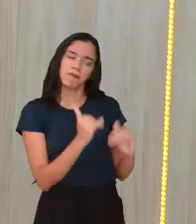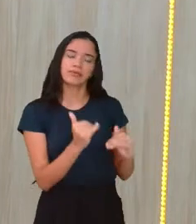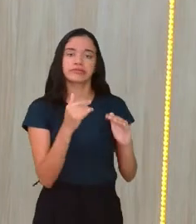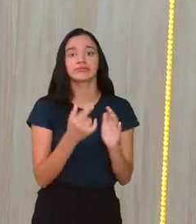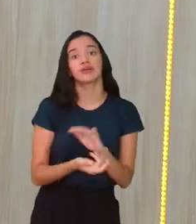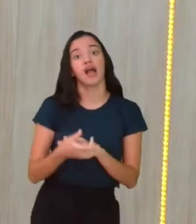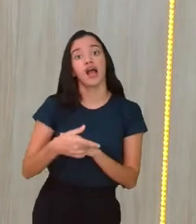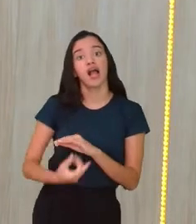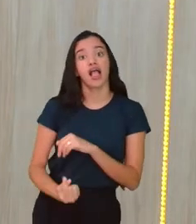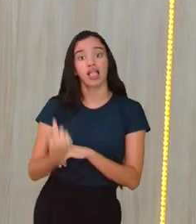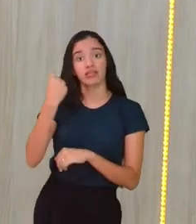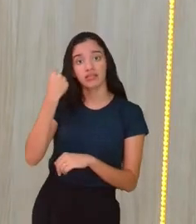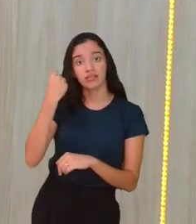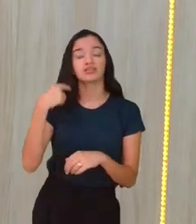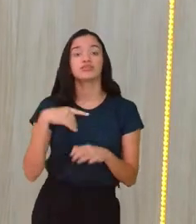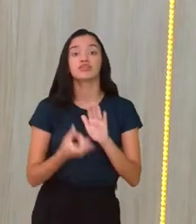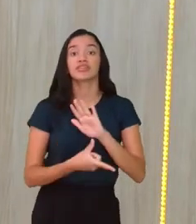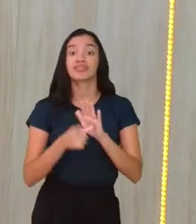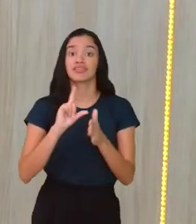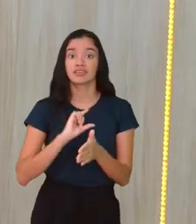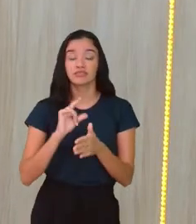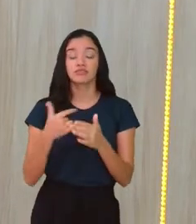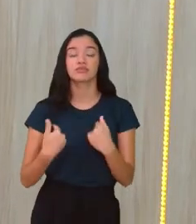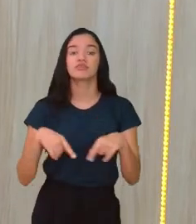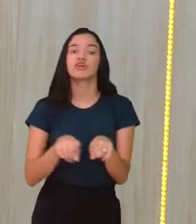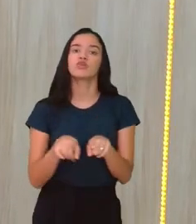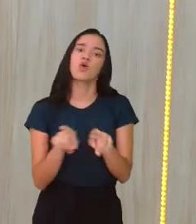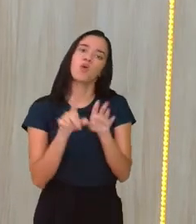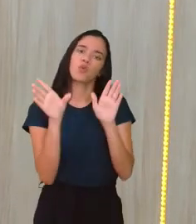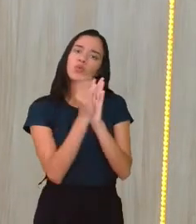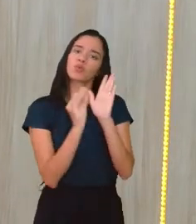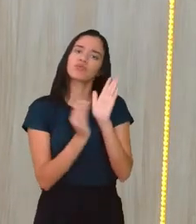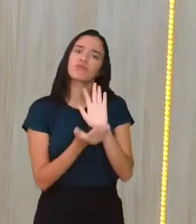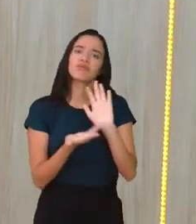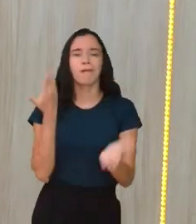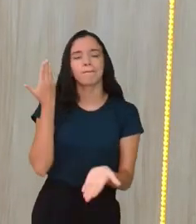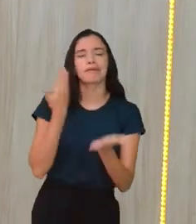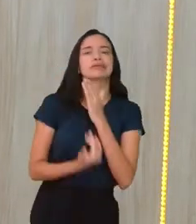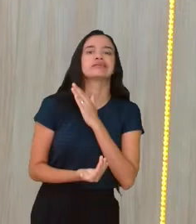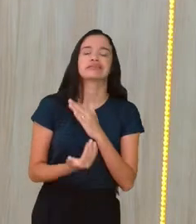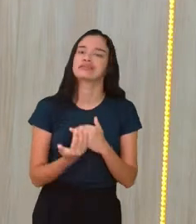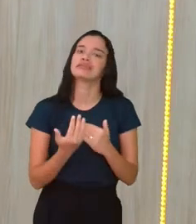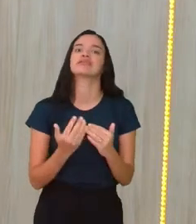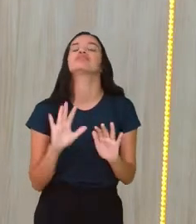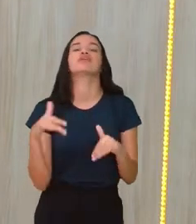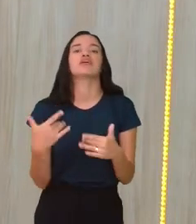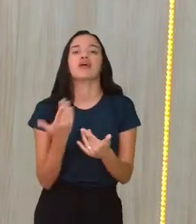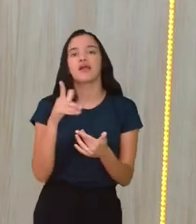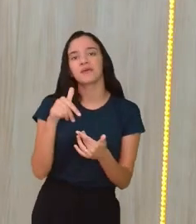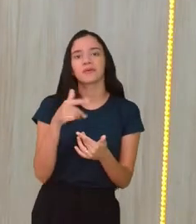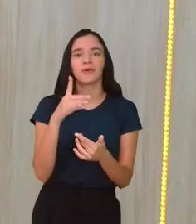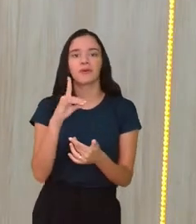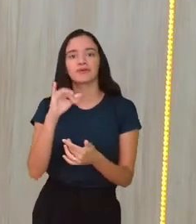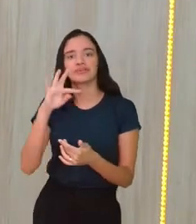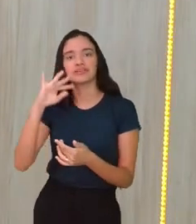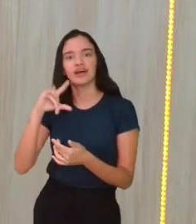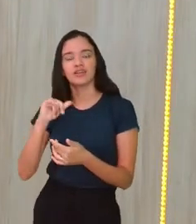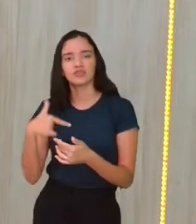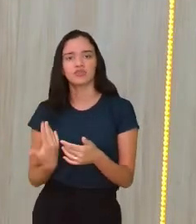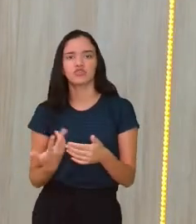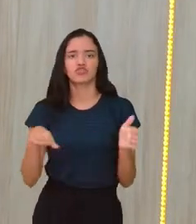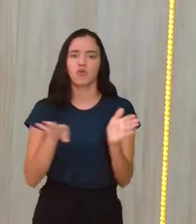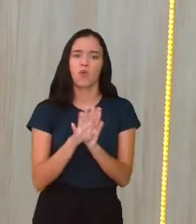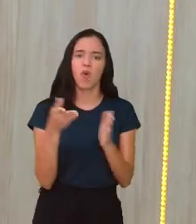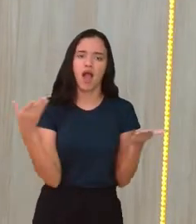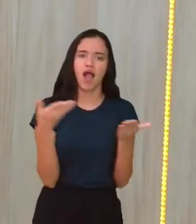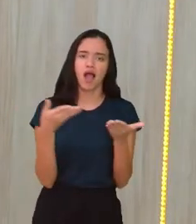com que vocês peguem o conteúdo de uma forma geral e não fica assim perdido ou perdida, né. Igual aquele ditado, chegou agora e quer sentar na